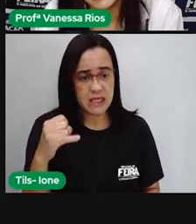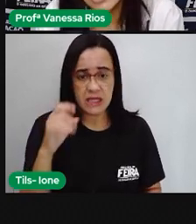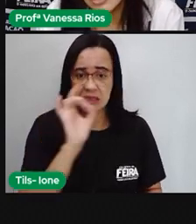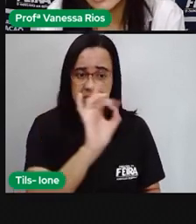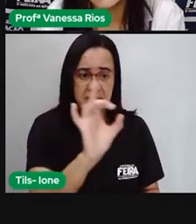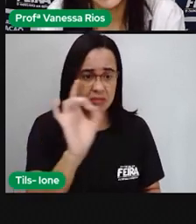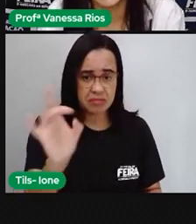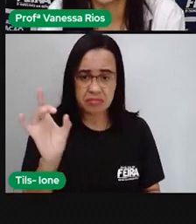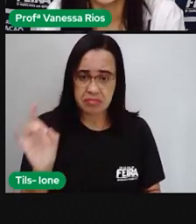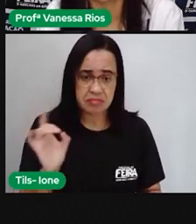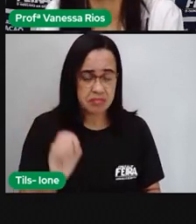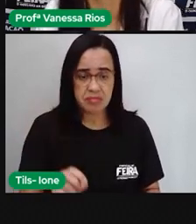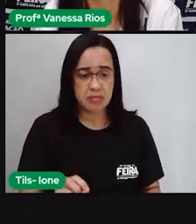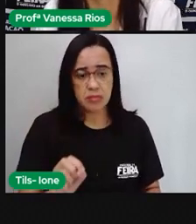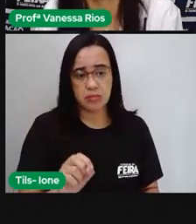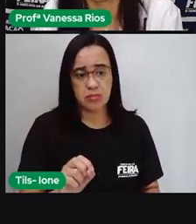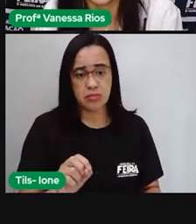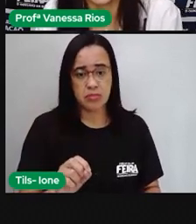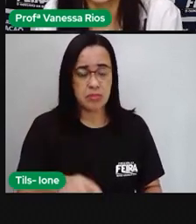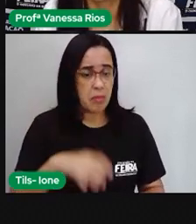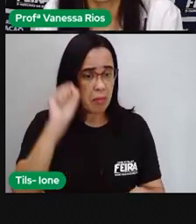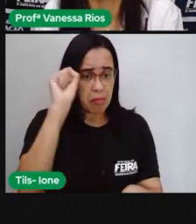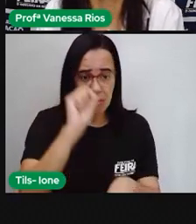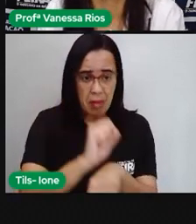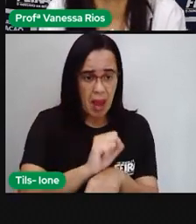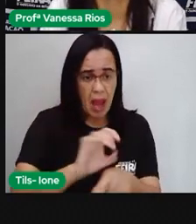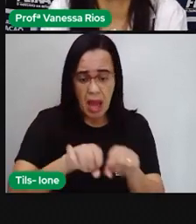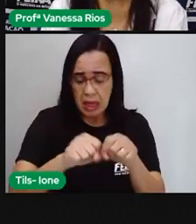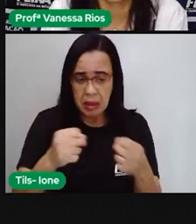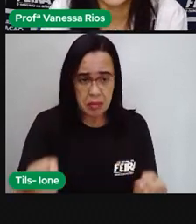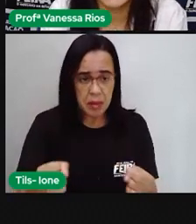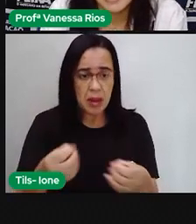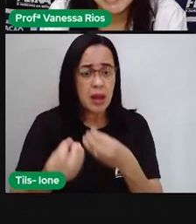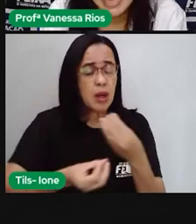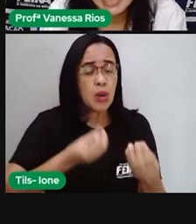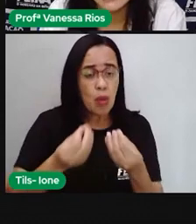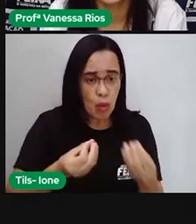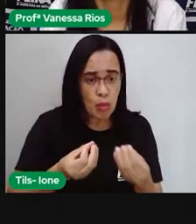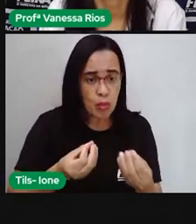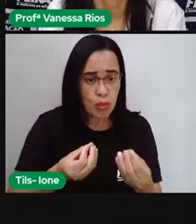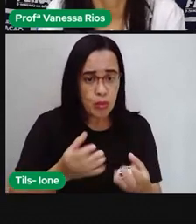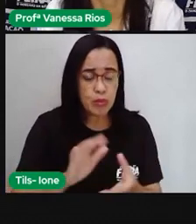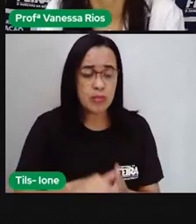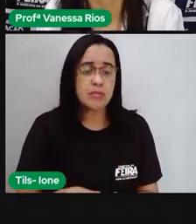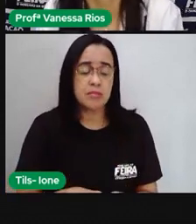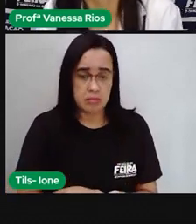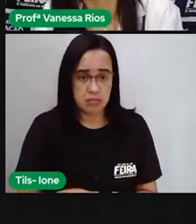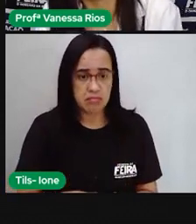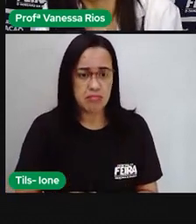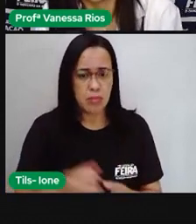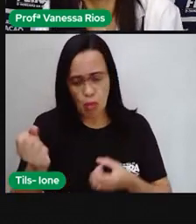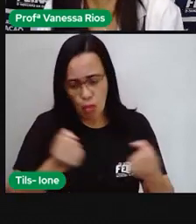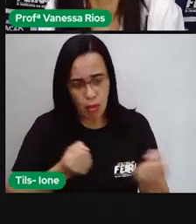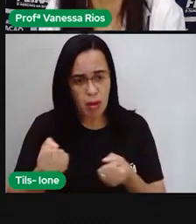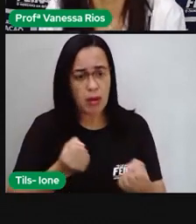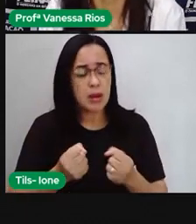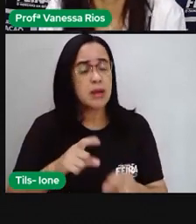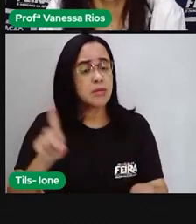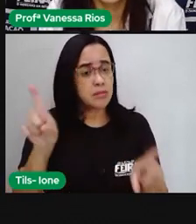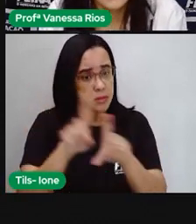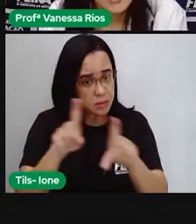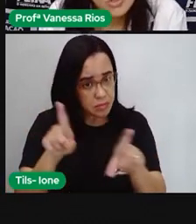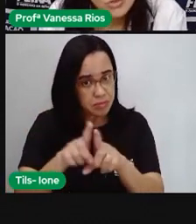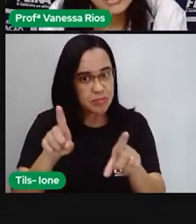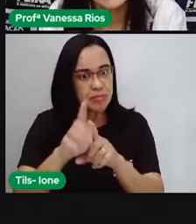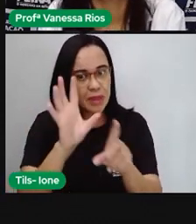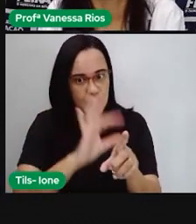partes do carro parar de funcionar, né? Deixar de fazer o seu trabalho, o carro também, como um todo,